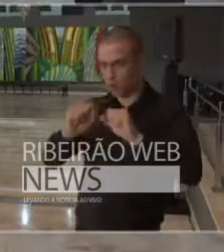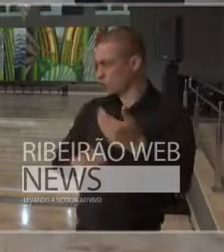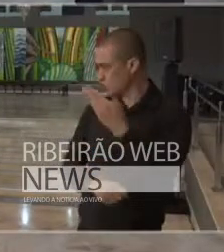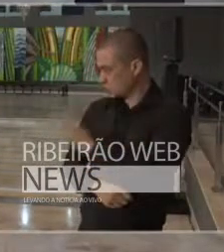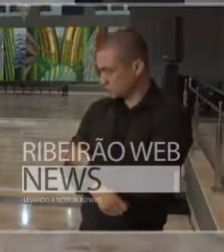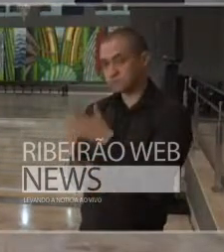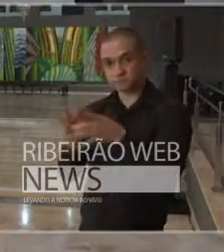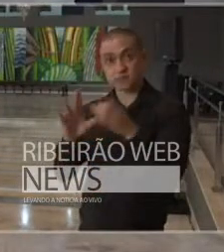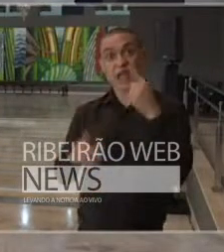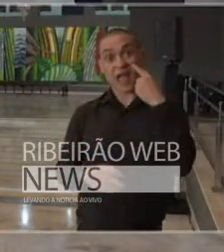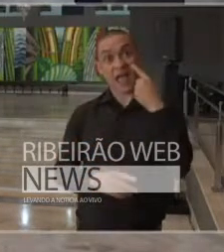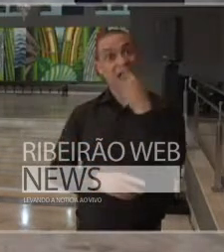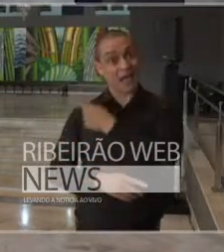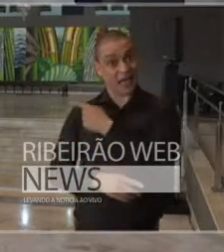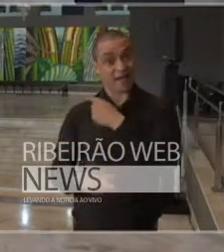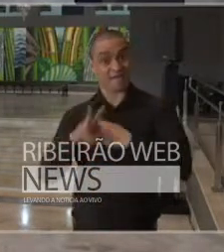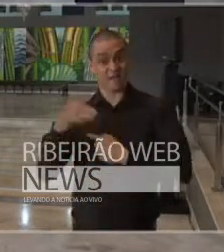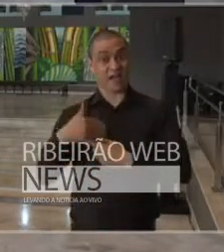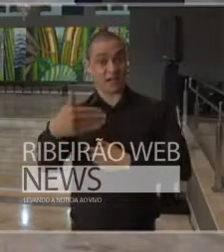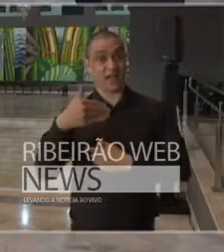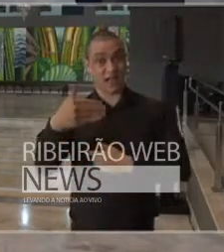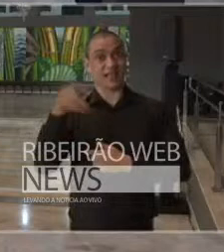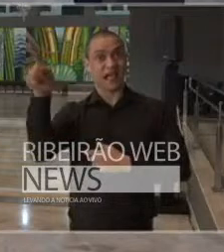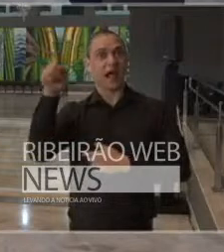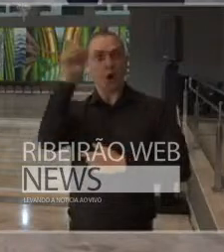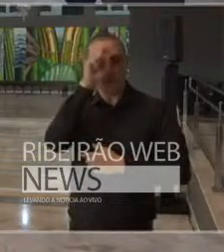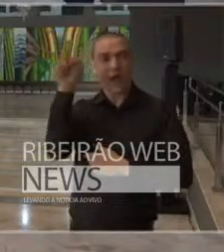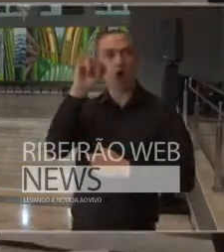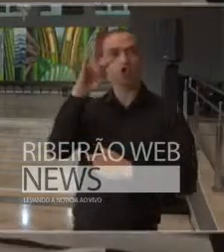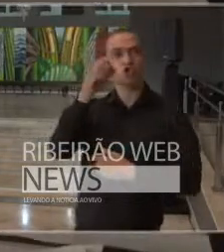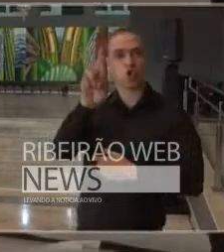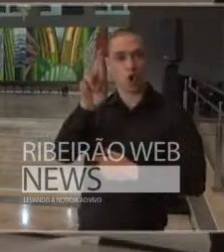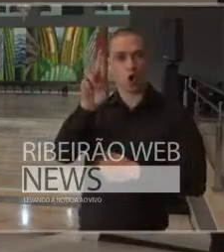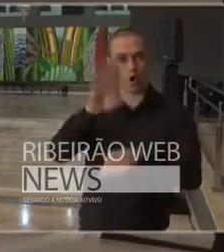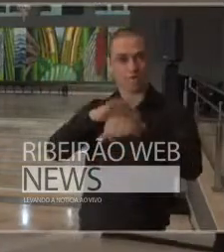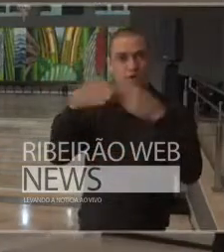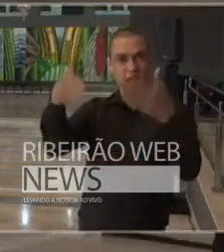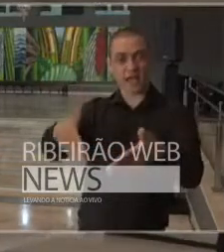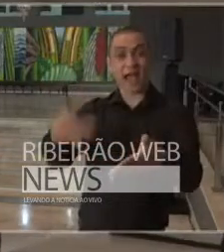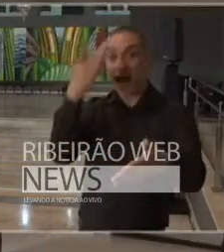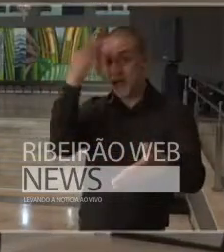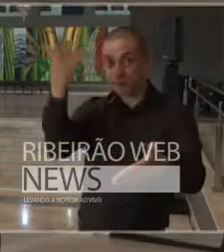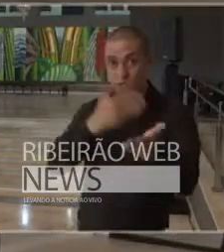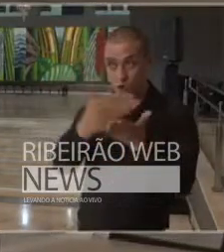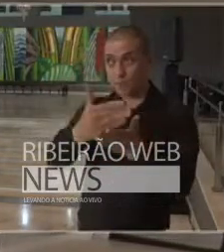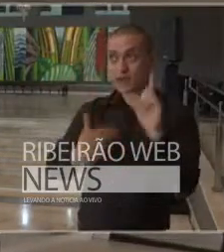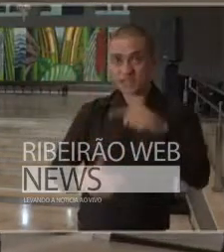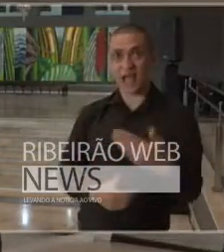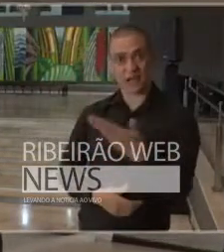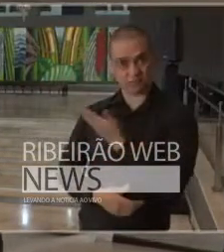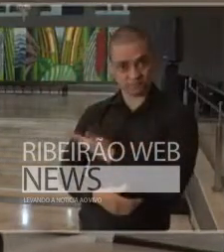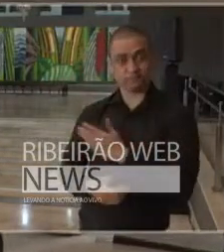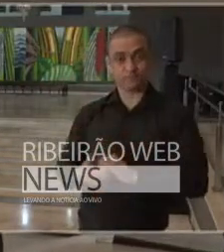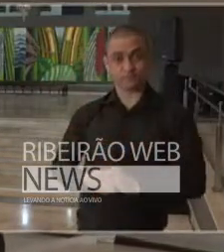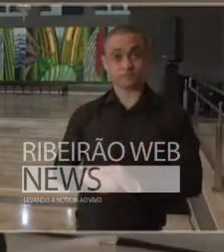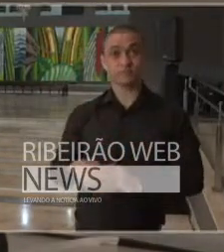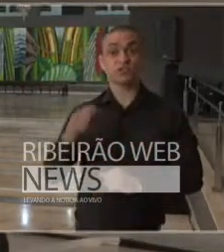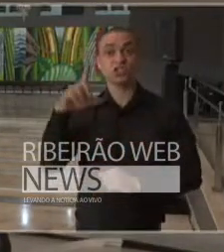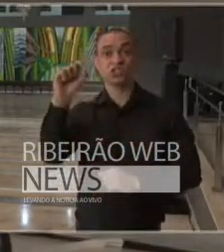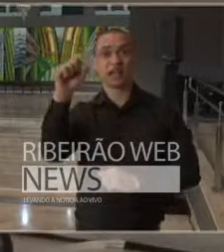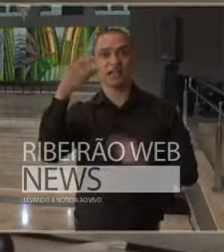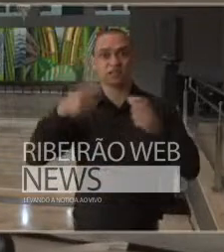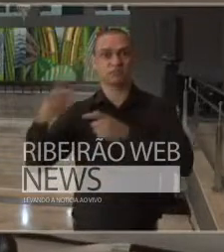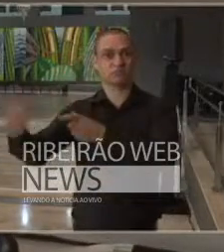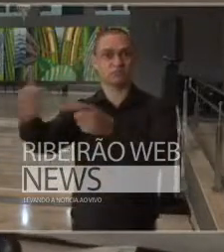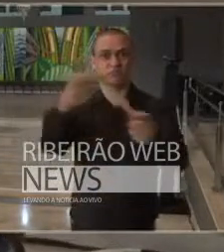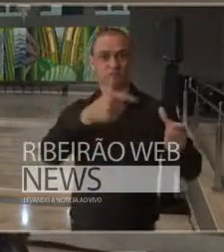este é o equipamento que estará no INCOR no Hospital das Clínicas a partir de amanhã em 10 unidades de